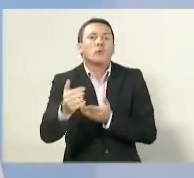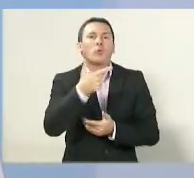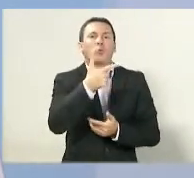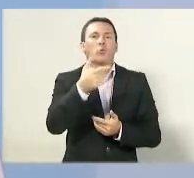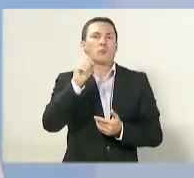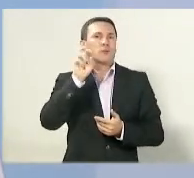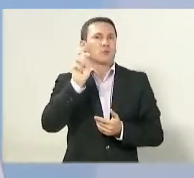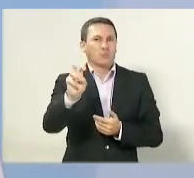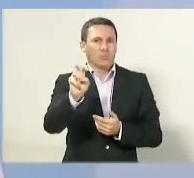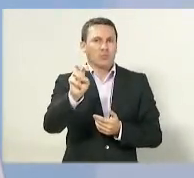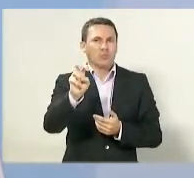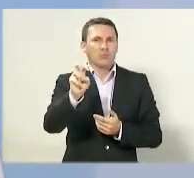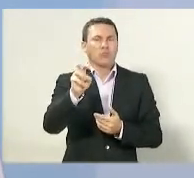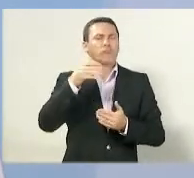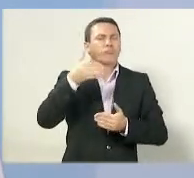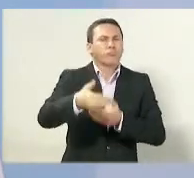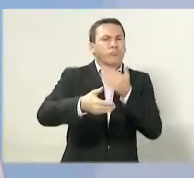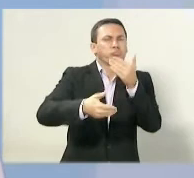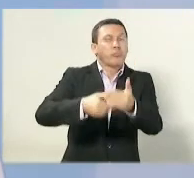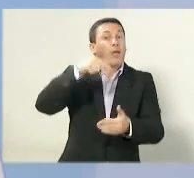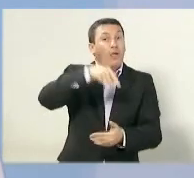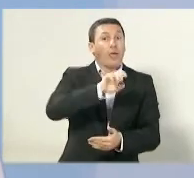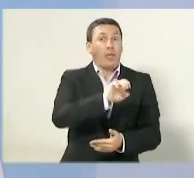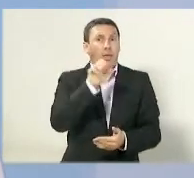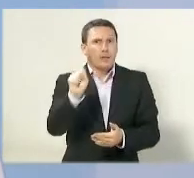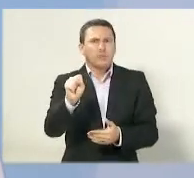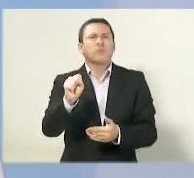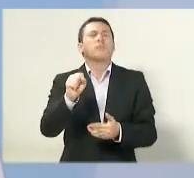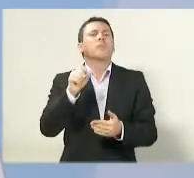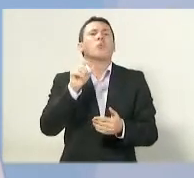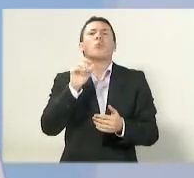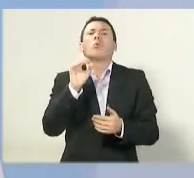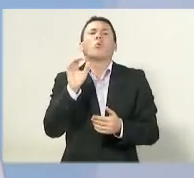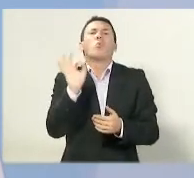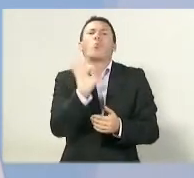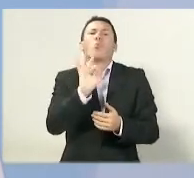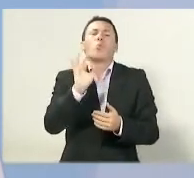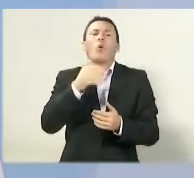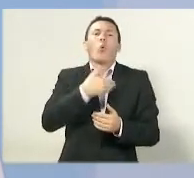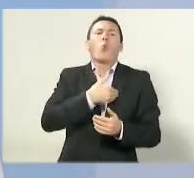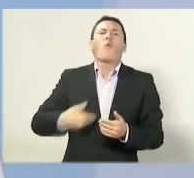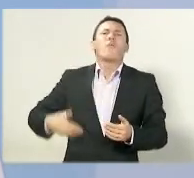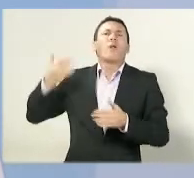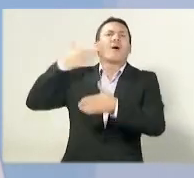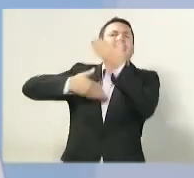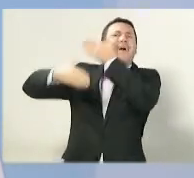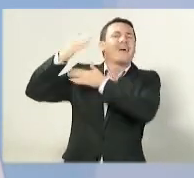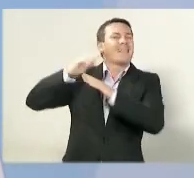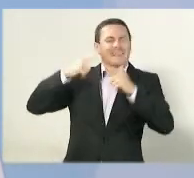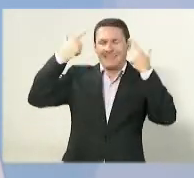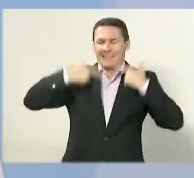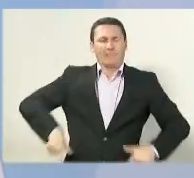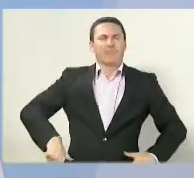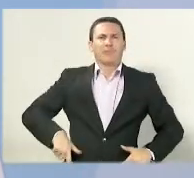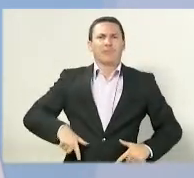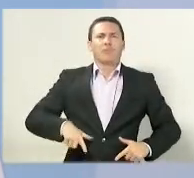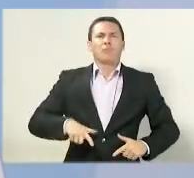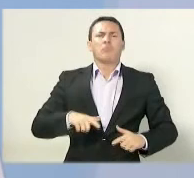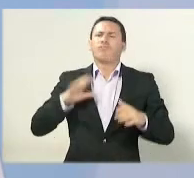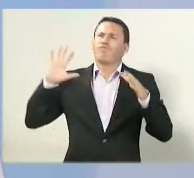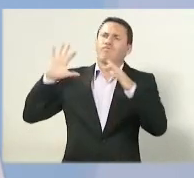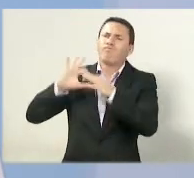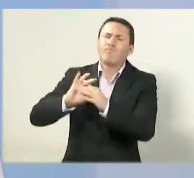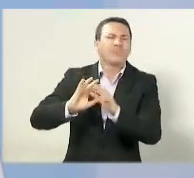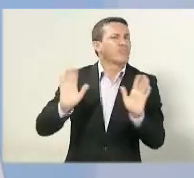dois governos que governaram esse Estado por 12 anos. Esse bloco hegemônico, essa unanimidade que agora,